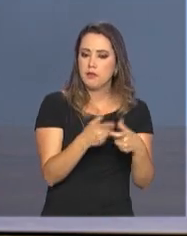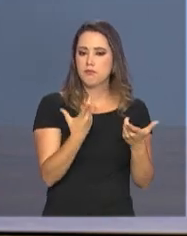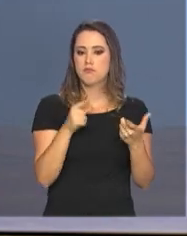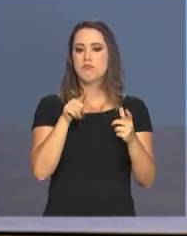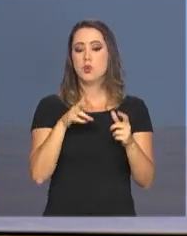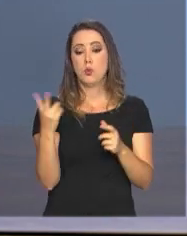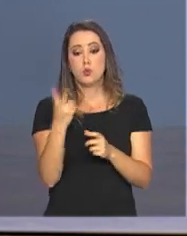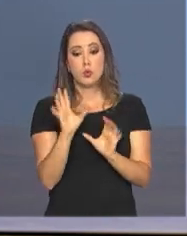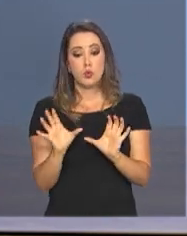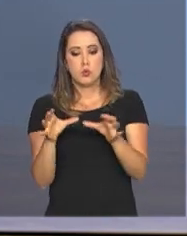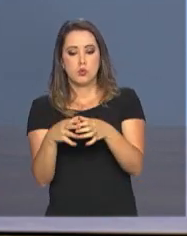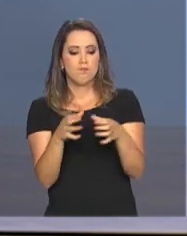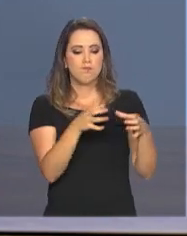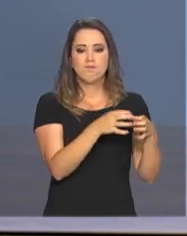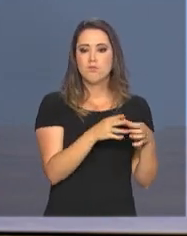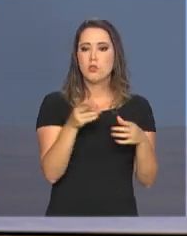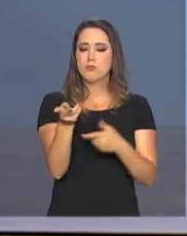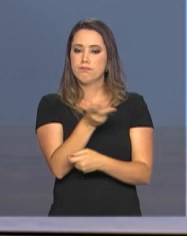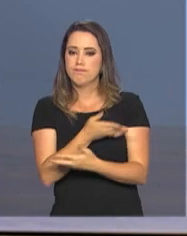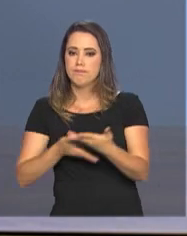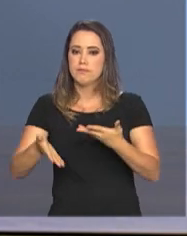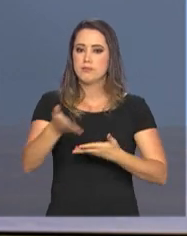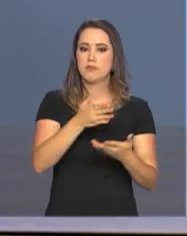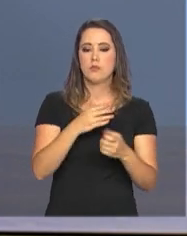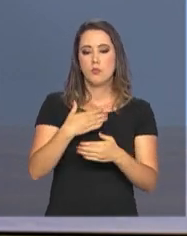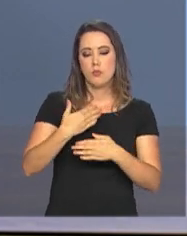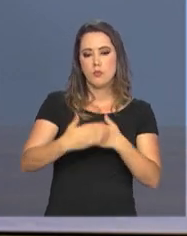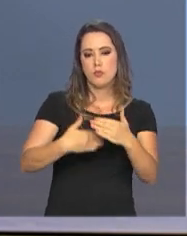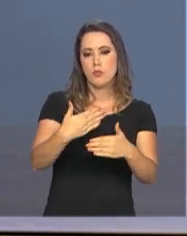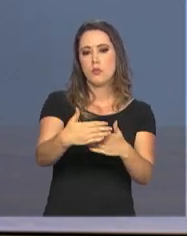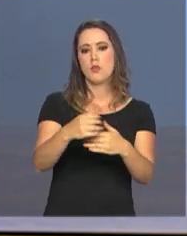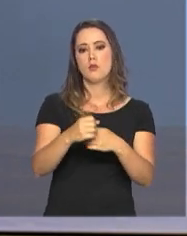agrupamentos trabalhariam em nível técnico nos próximos meses.